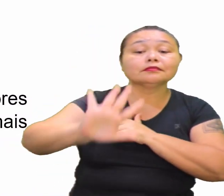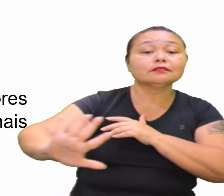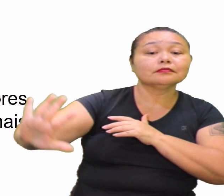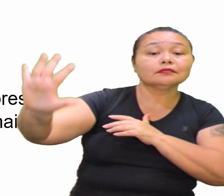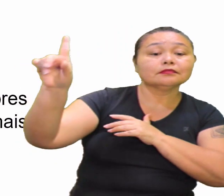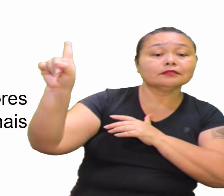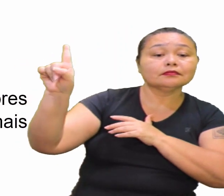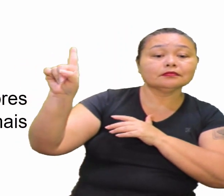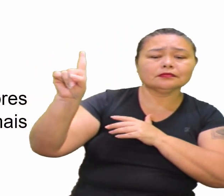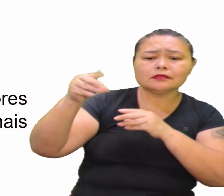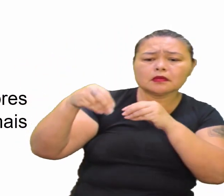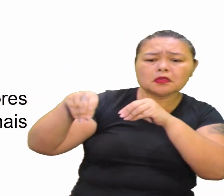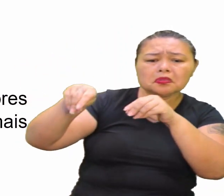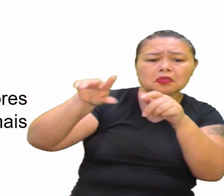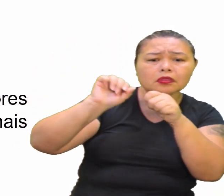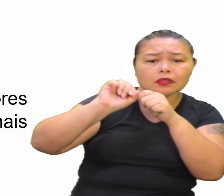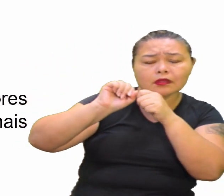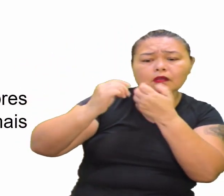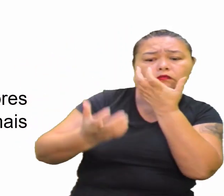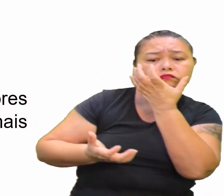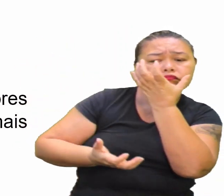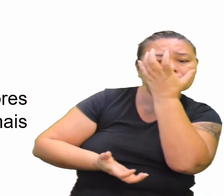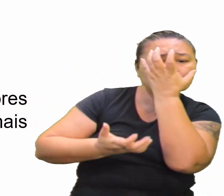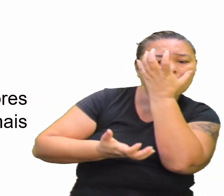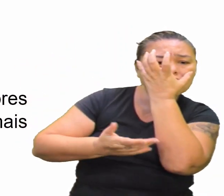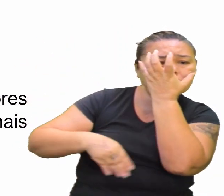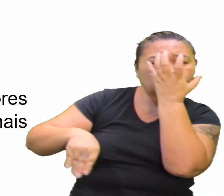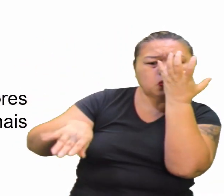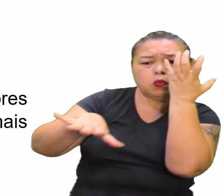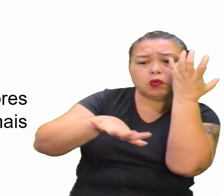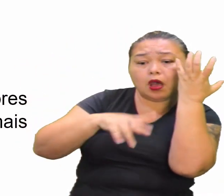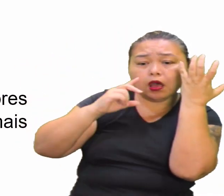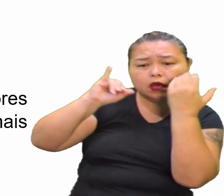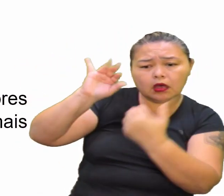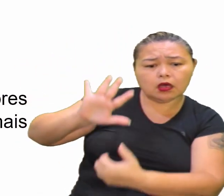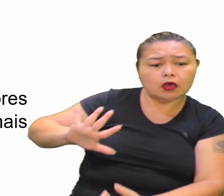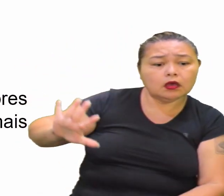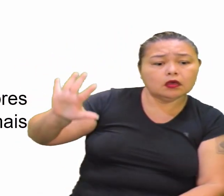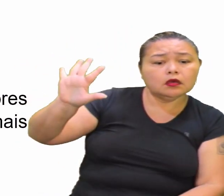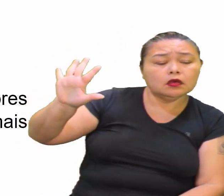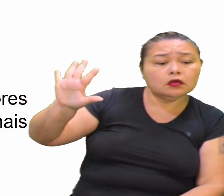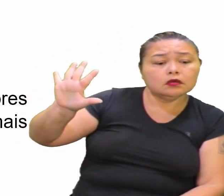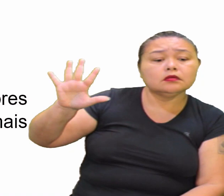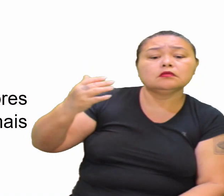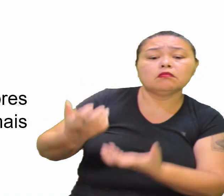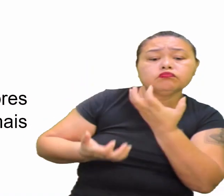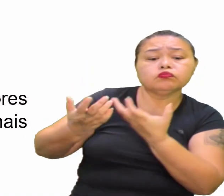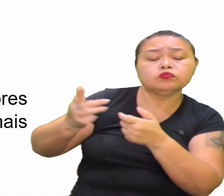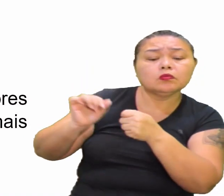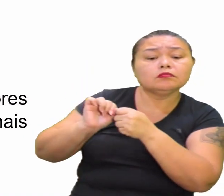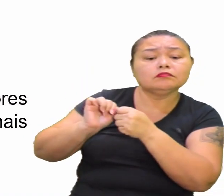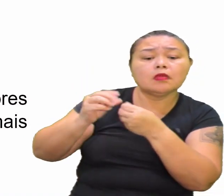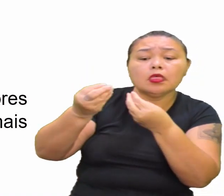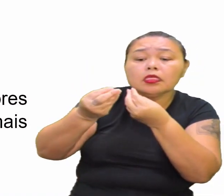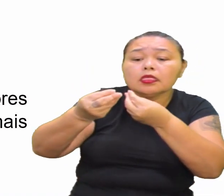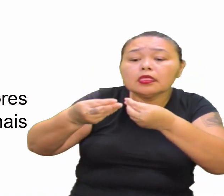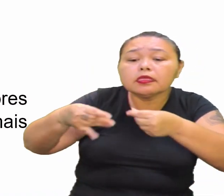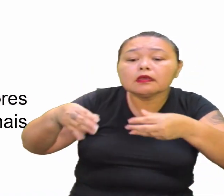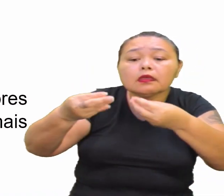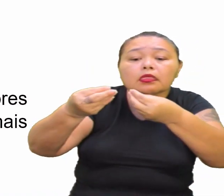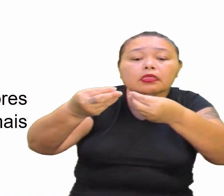Vemos o solo Depois de uma queimada Então, observa a imagem E com as queimadas Muitos